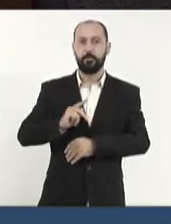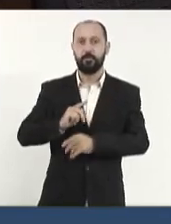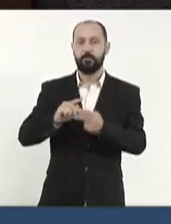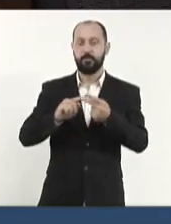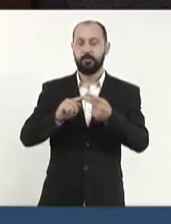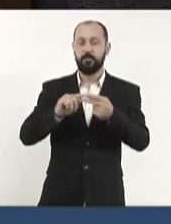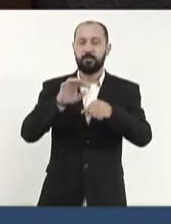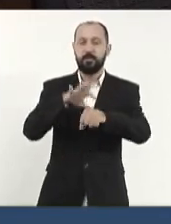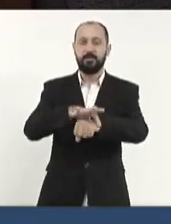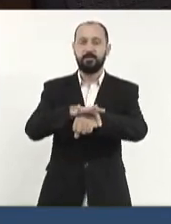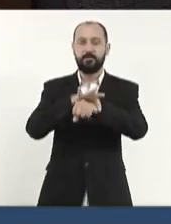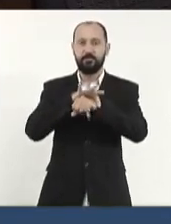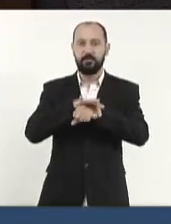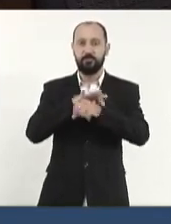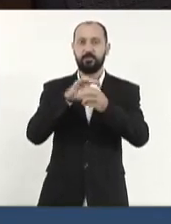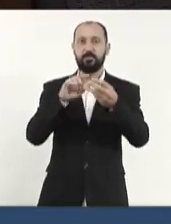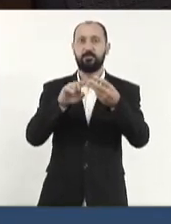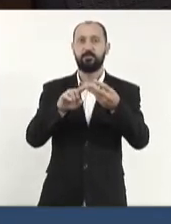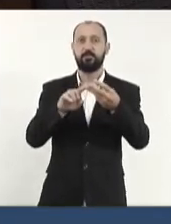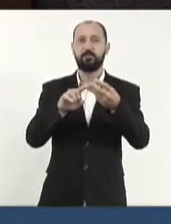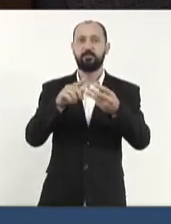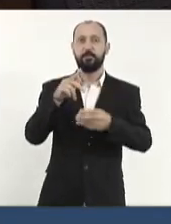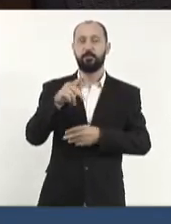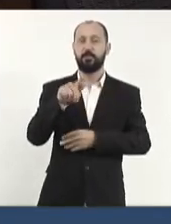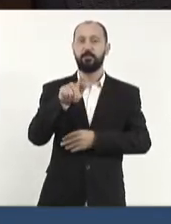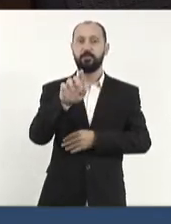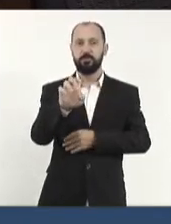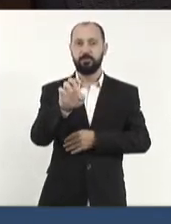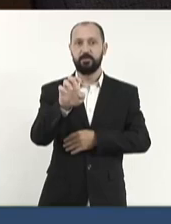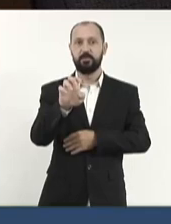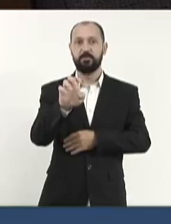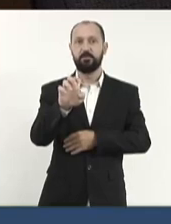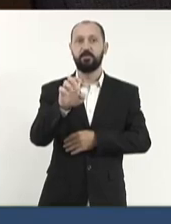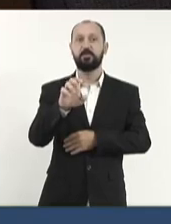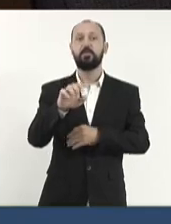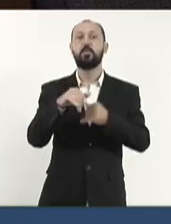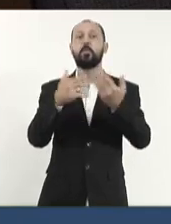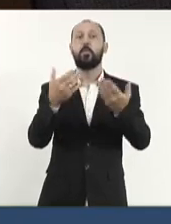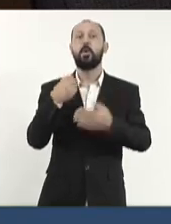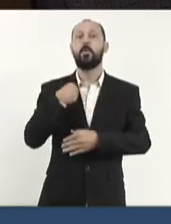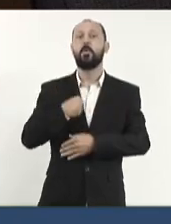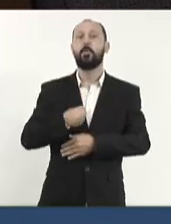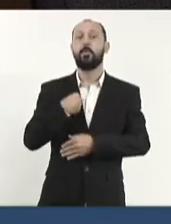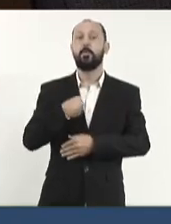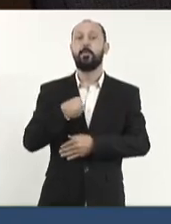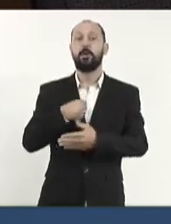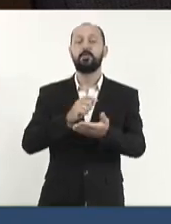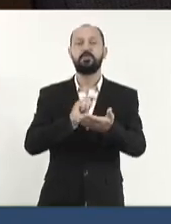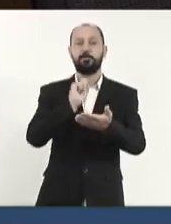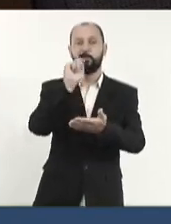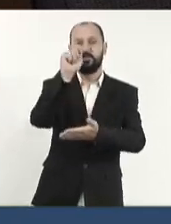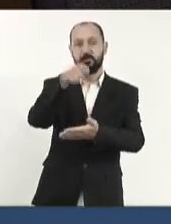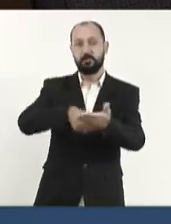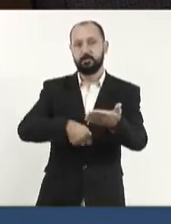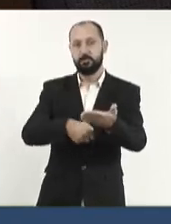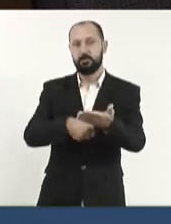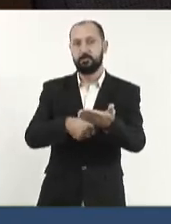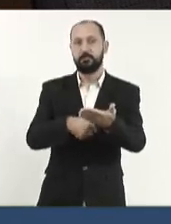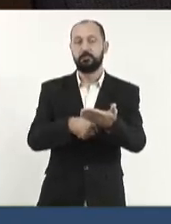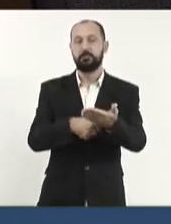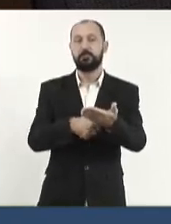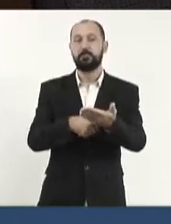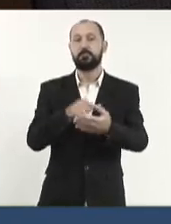da Defensoria Pública e da PGE, tem qual participação na lavratura de uma escritura.